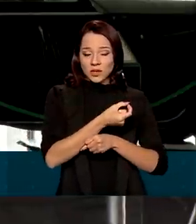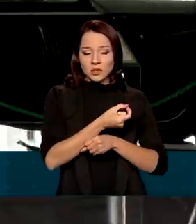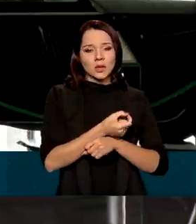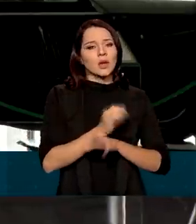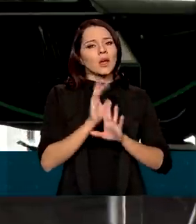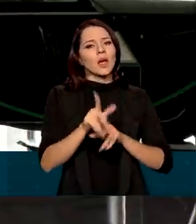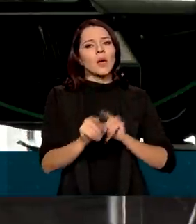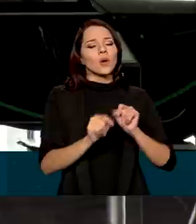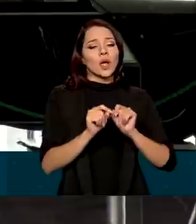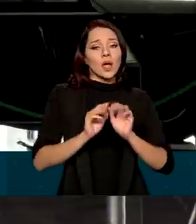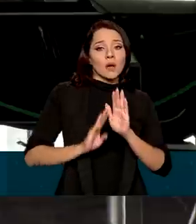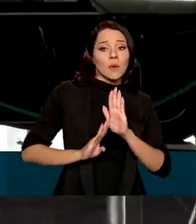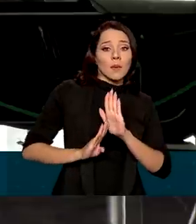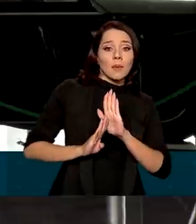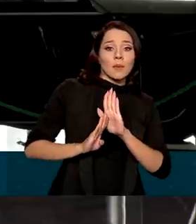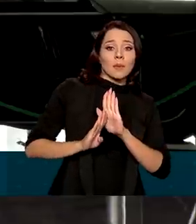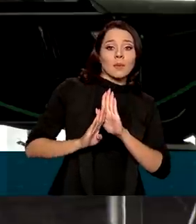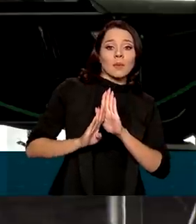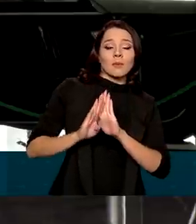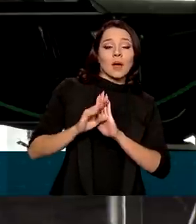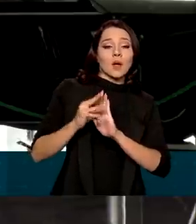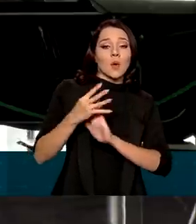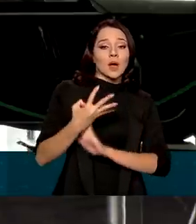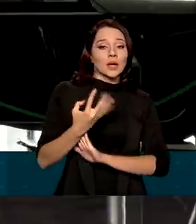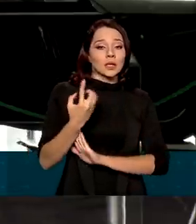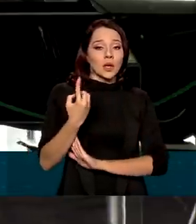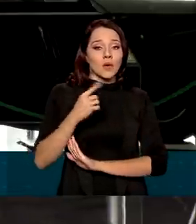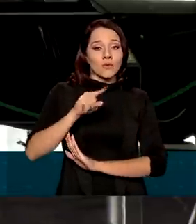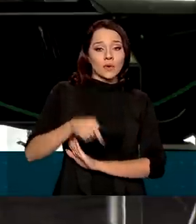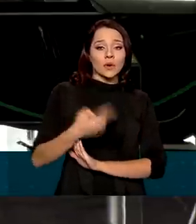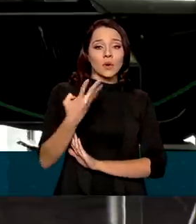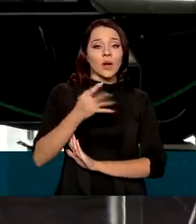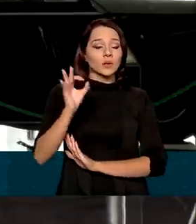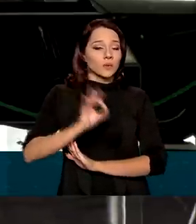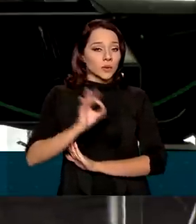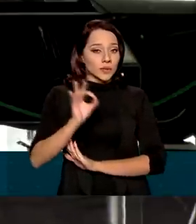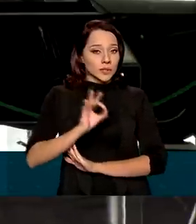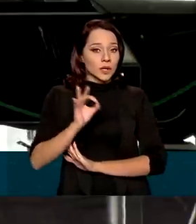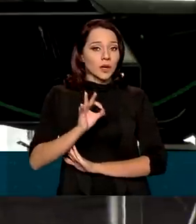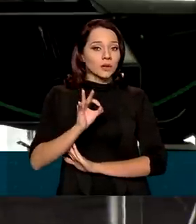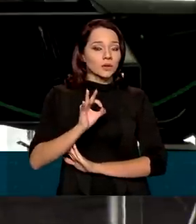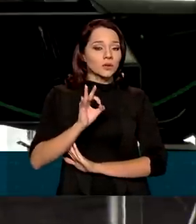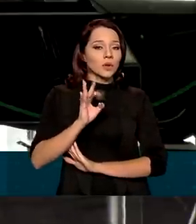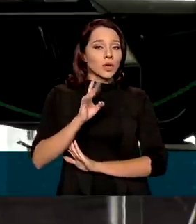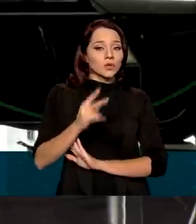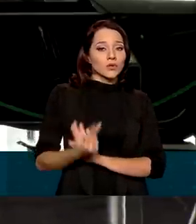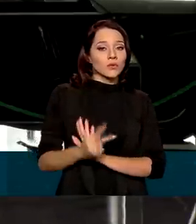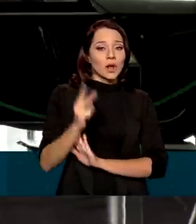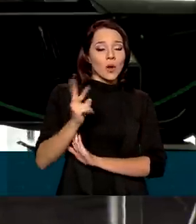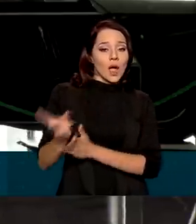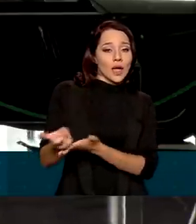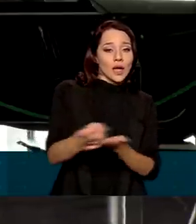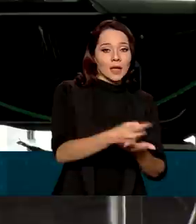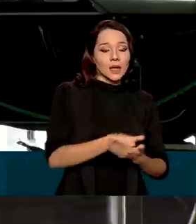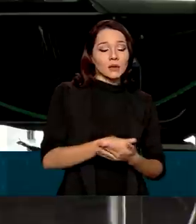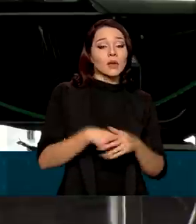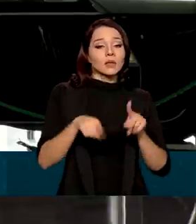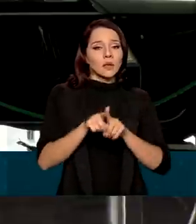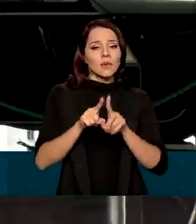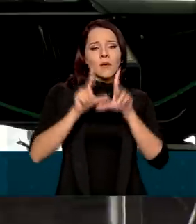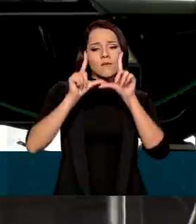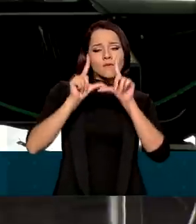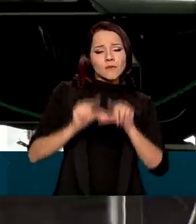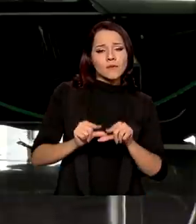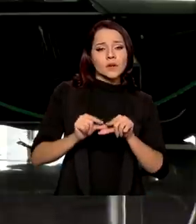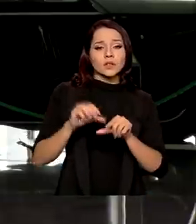decorre de um aumento real em 41,4% da receita líquida e de uma queda real de